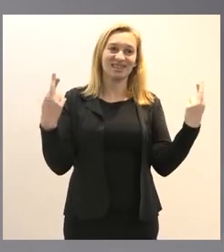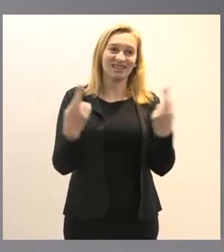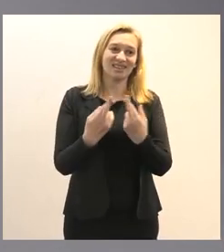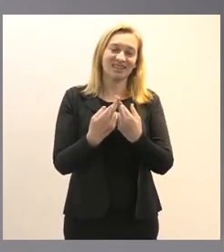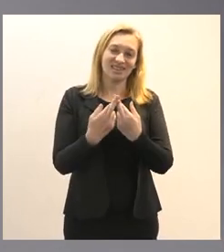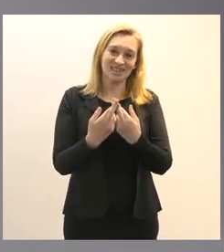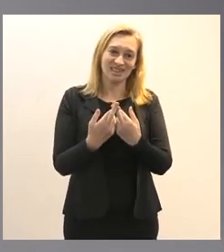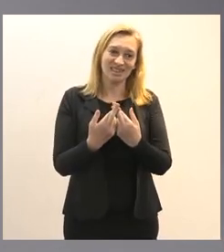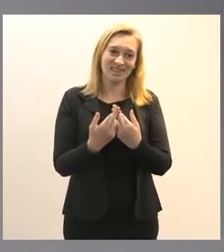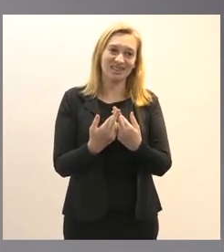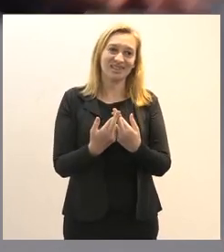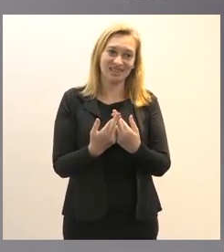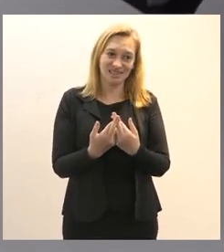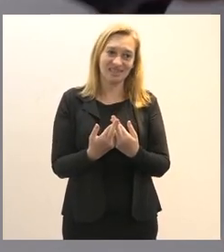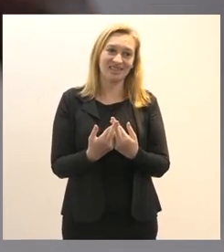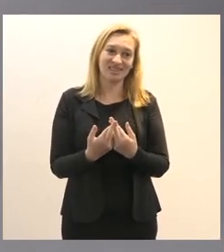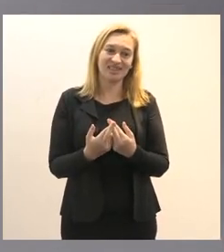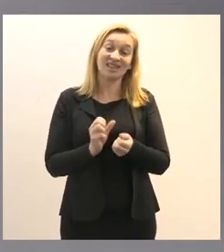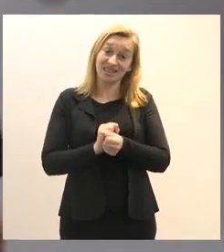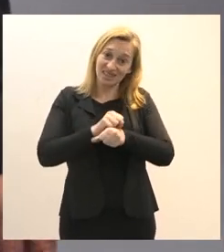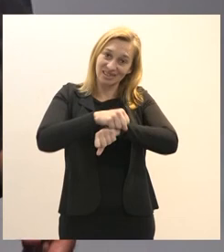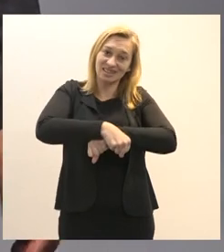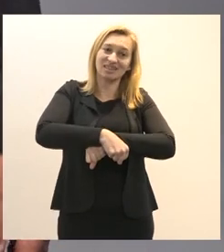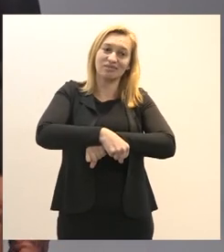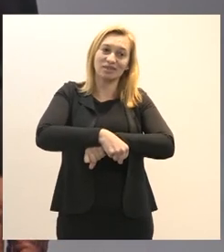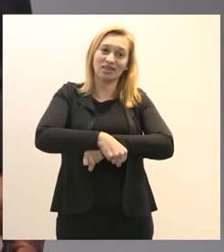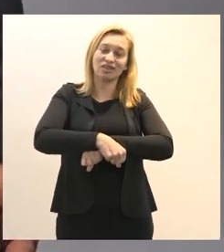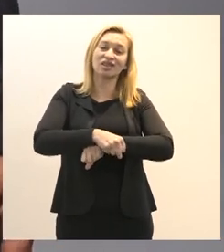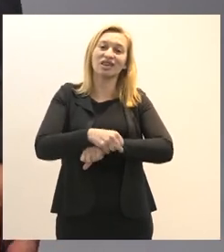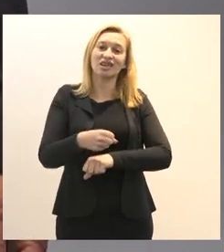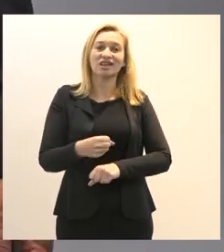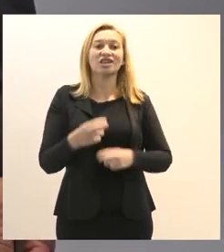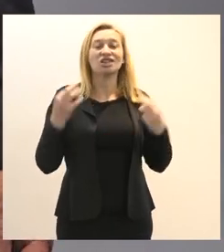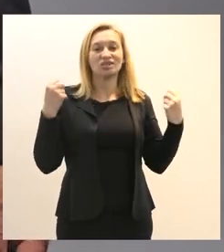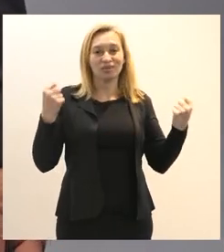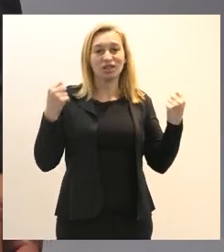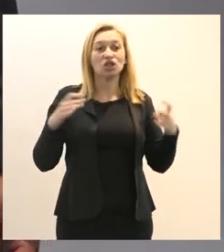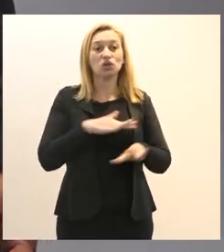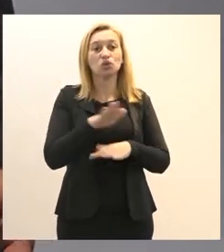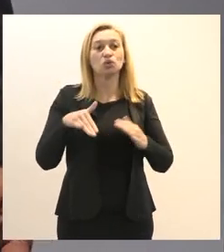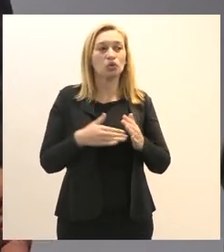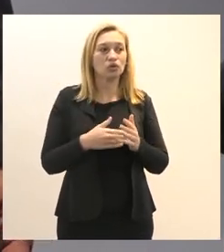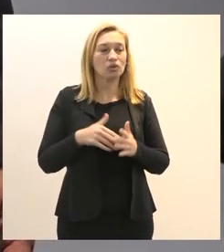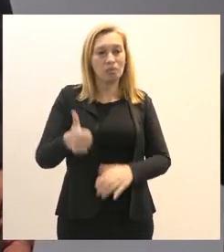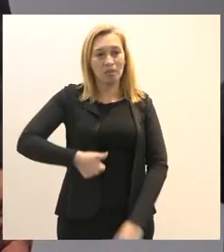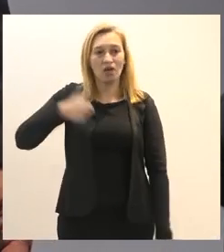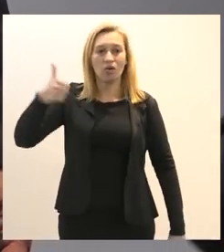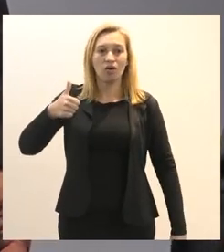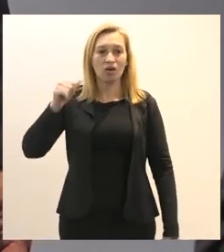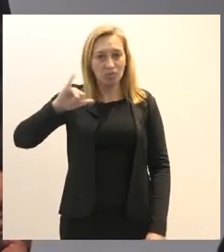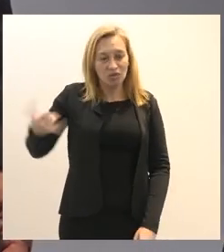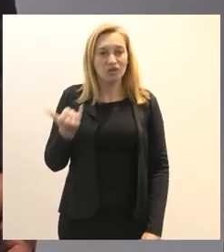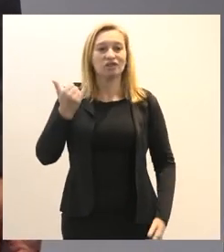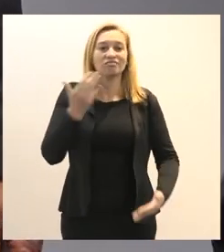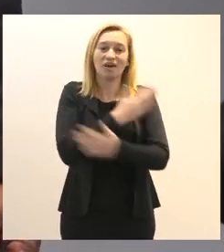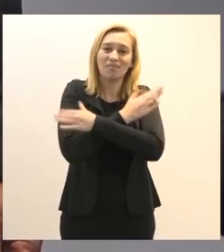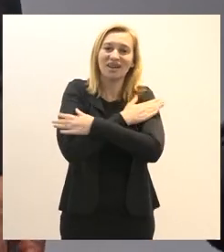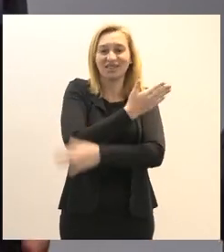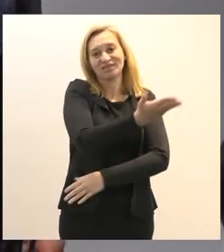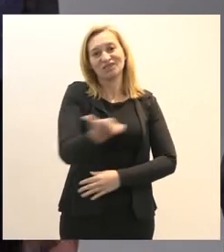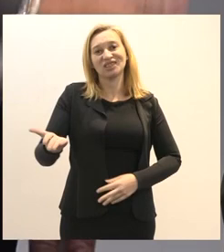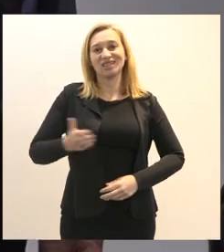o nosso seminário espero que todos tenham tido dele o melhor proveito abraço a todos